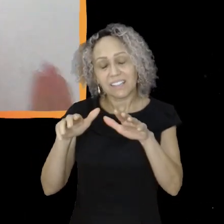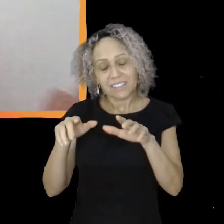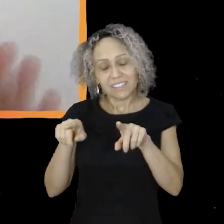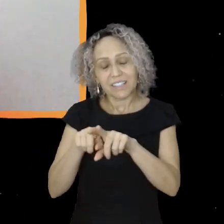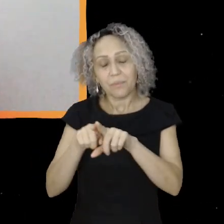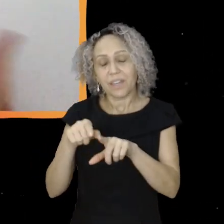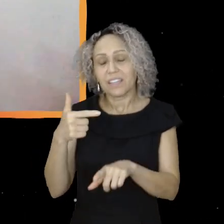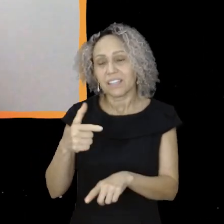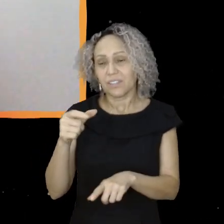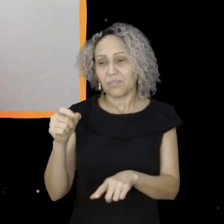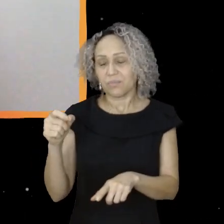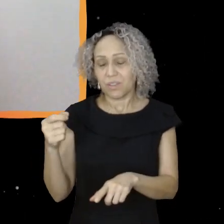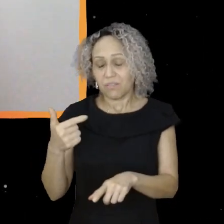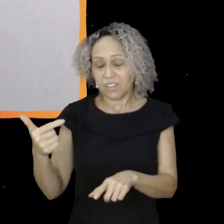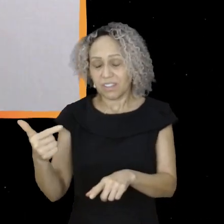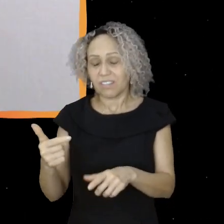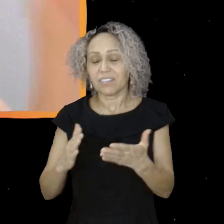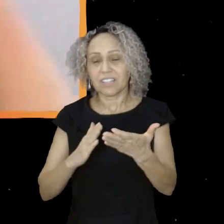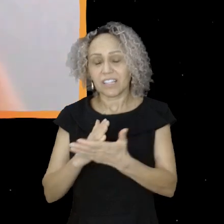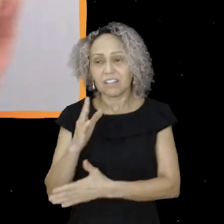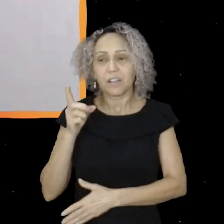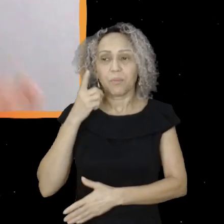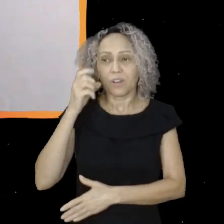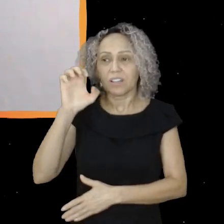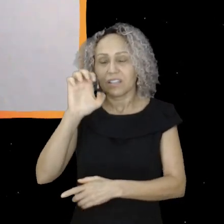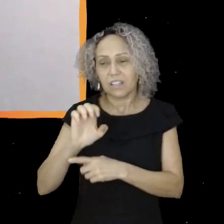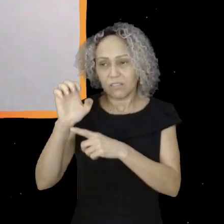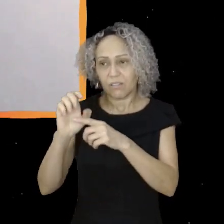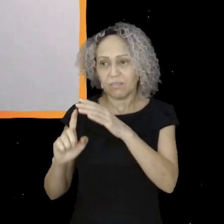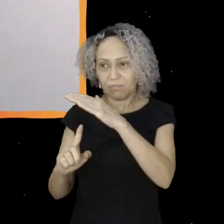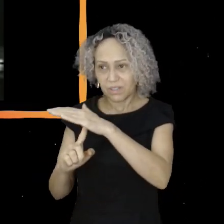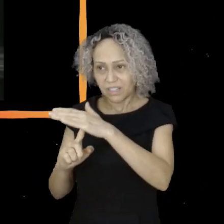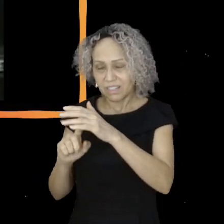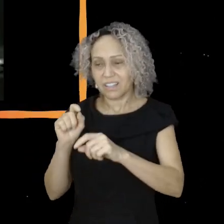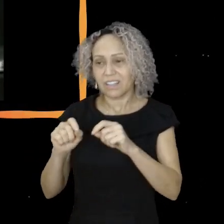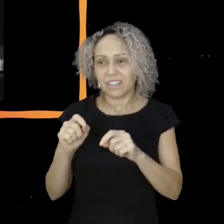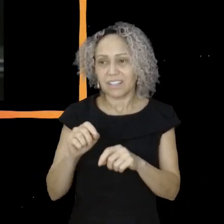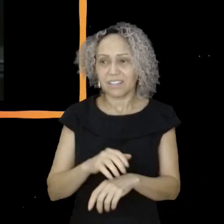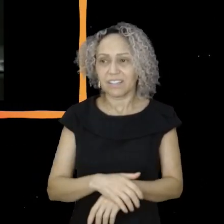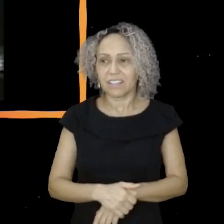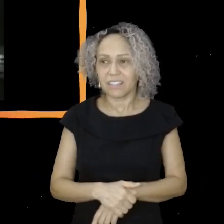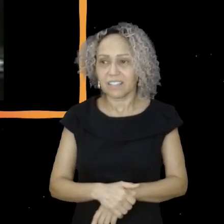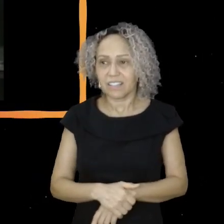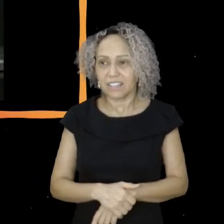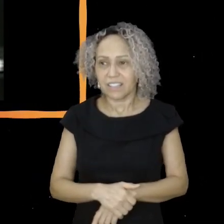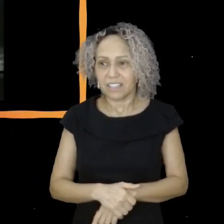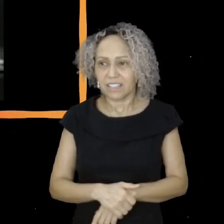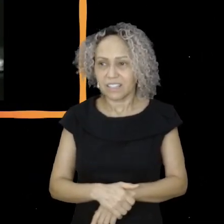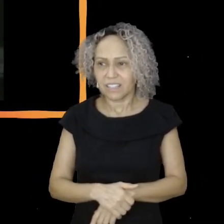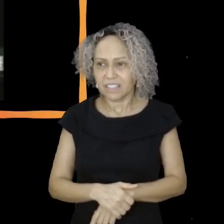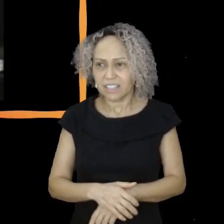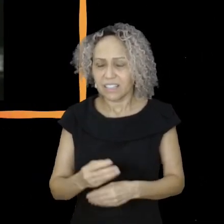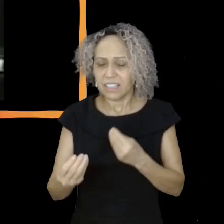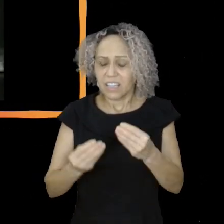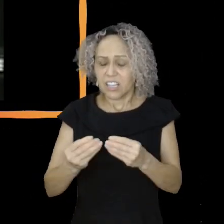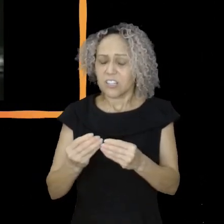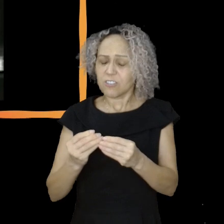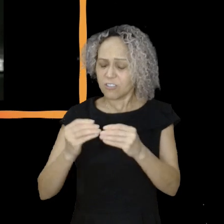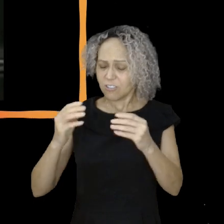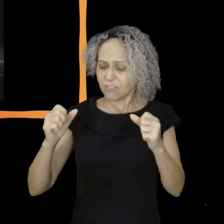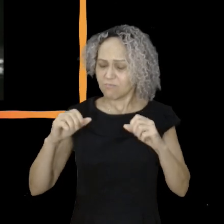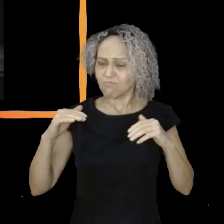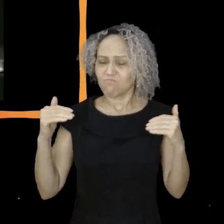já de criancinha, era apaixonada por política. E por Chico Guevara. Porque é a natureza do imperialismo